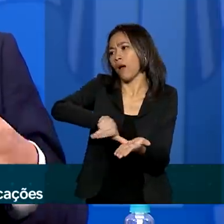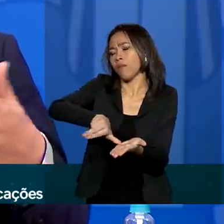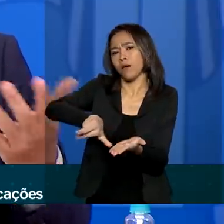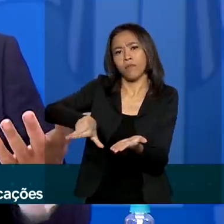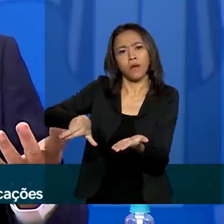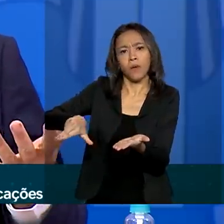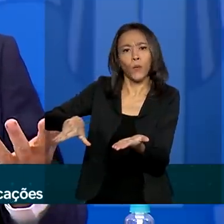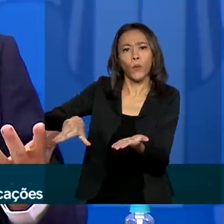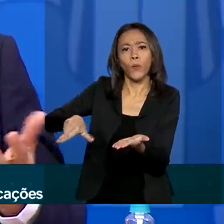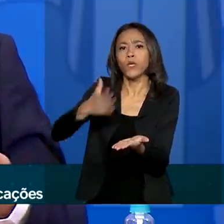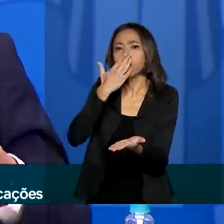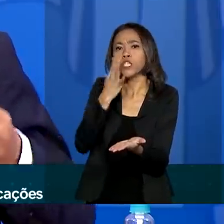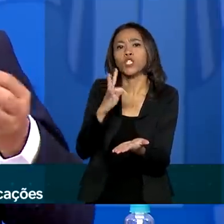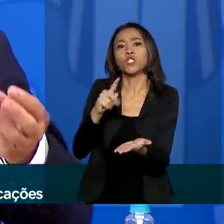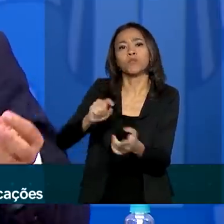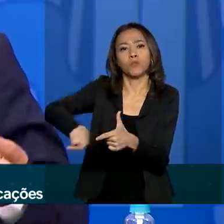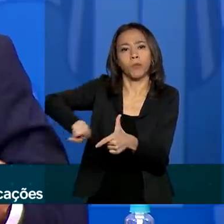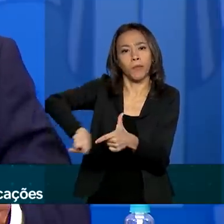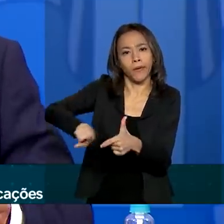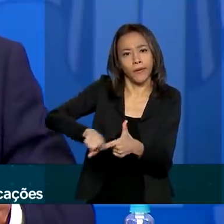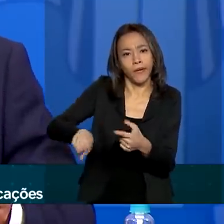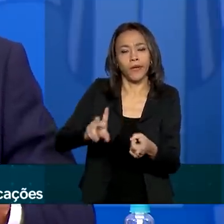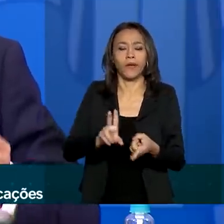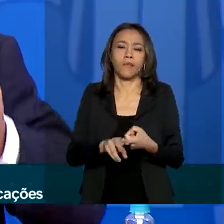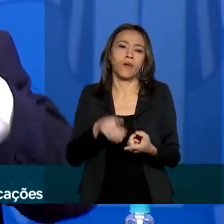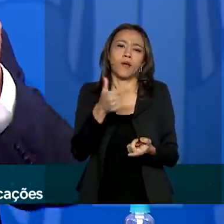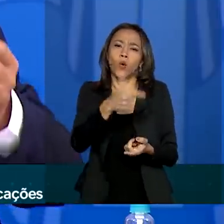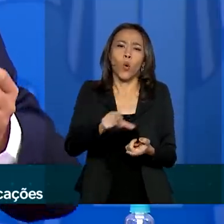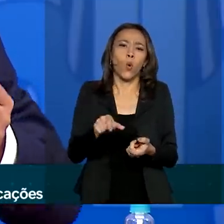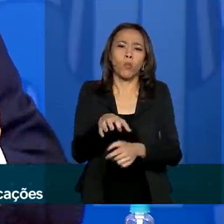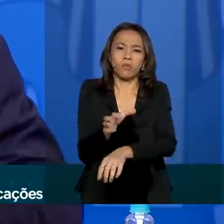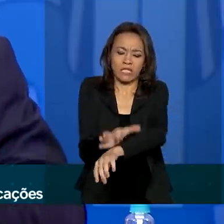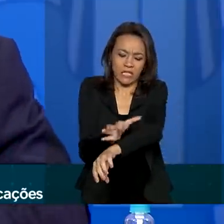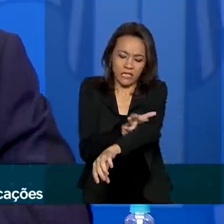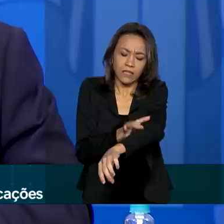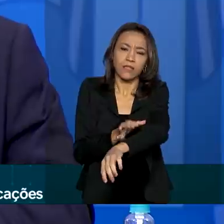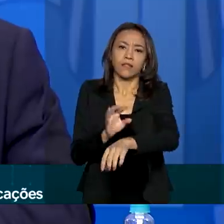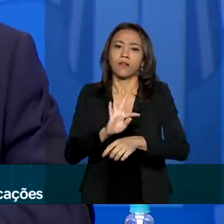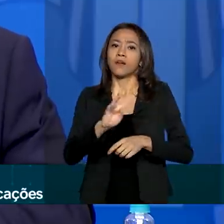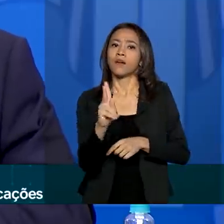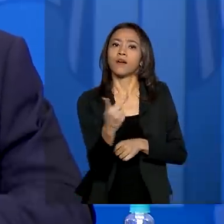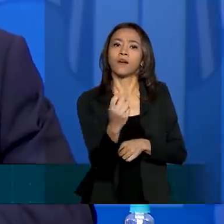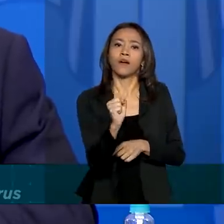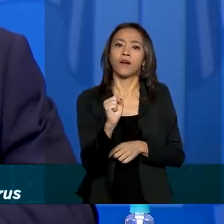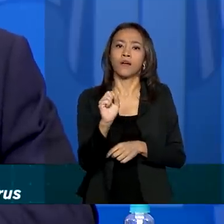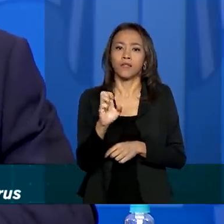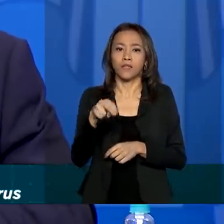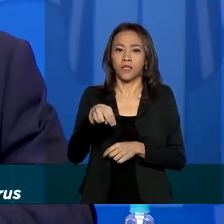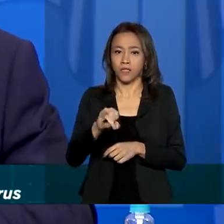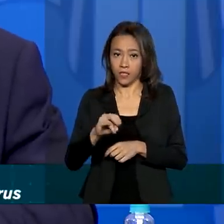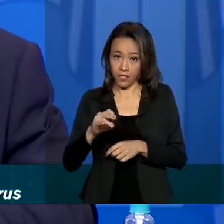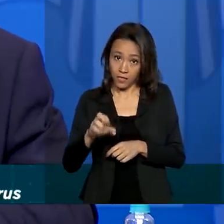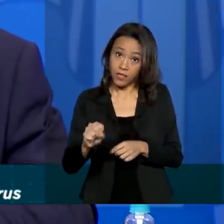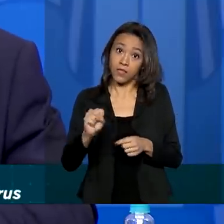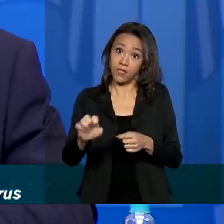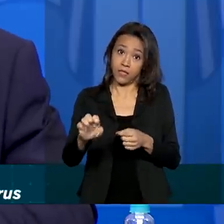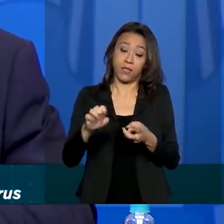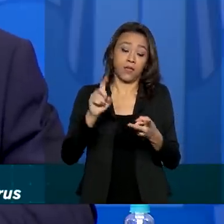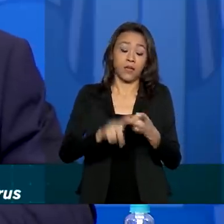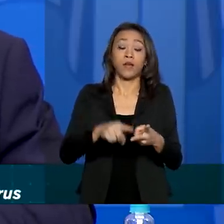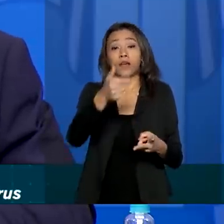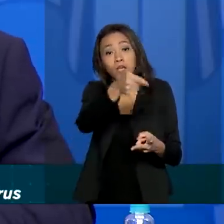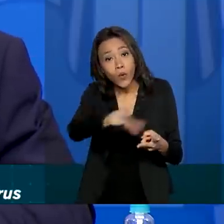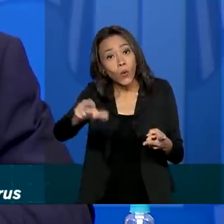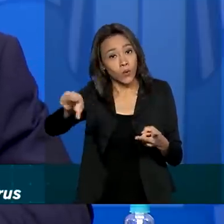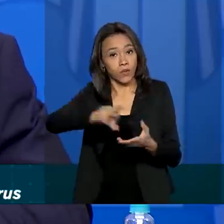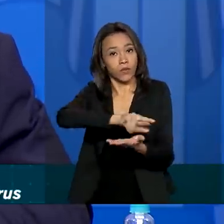tipos de problemas, como influenza, como rancenias e etc. Esse equipamento, equipando as